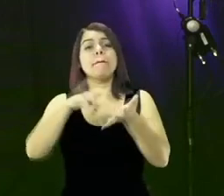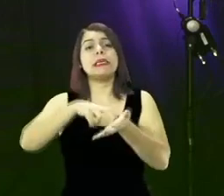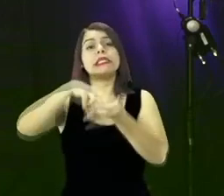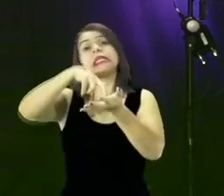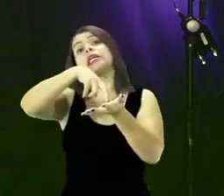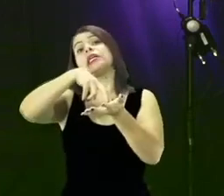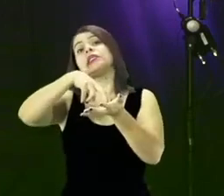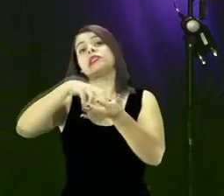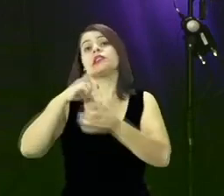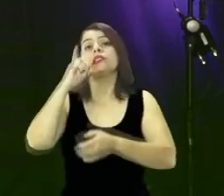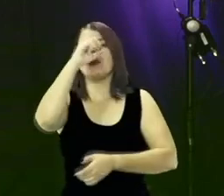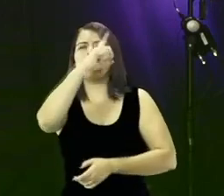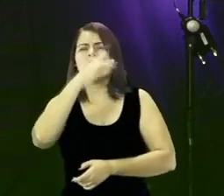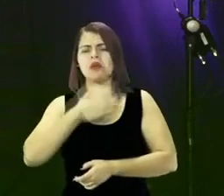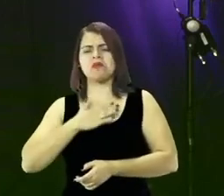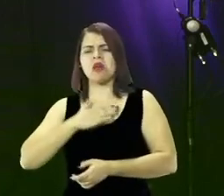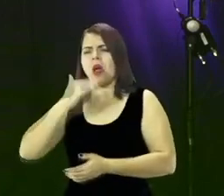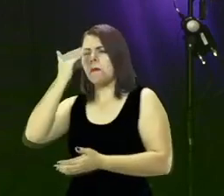creio em Jesus